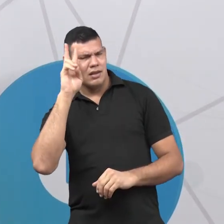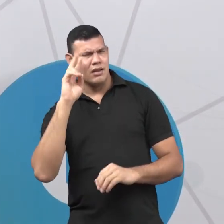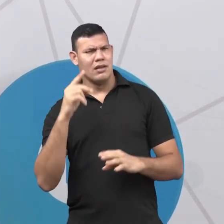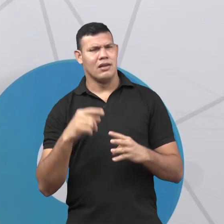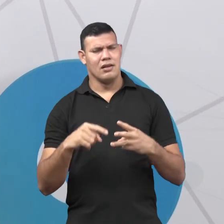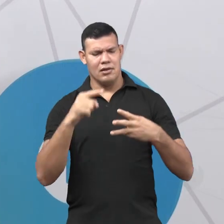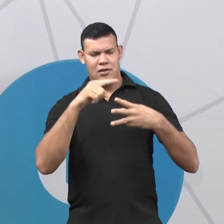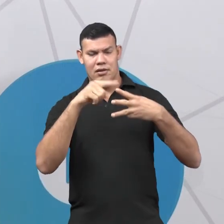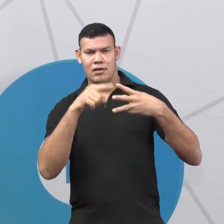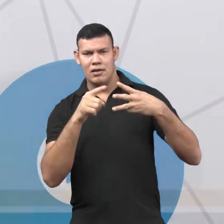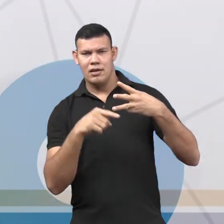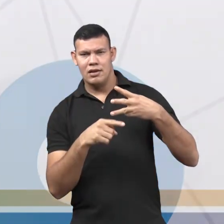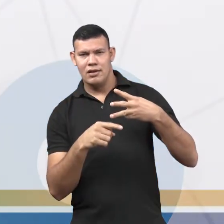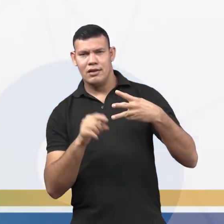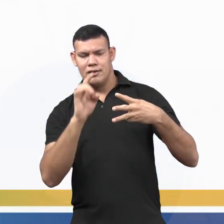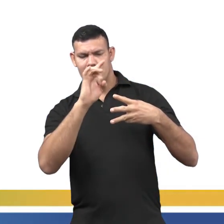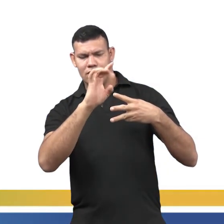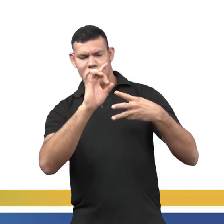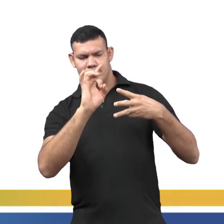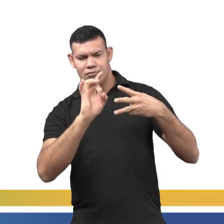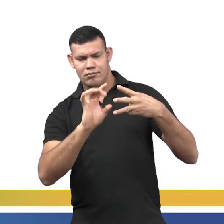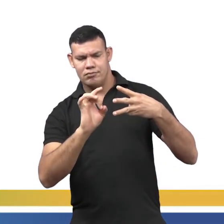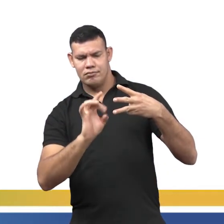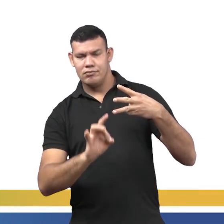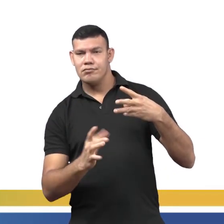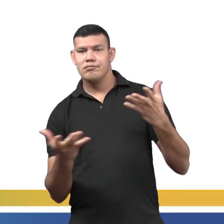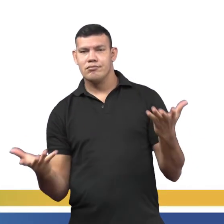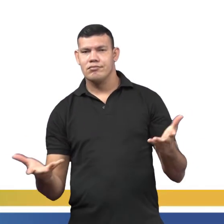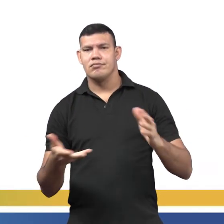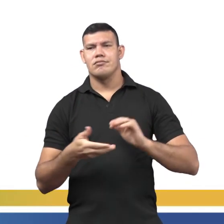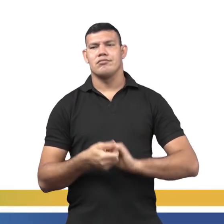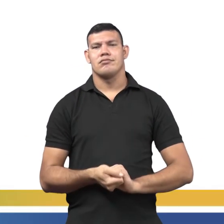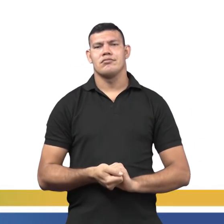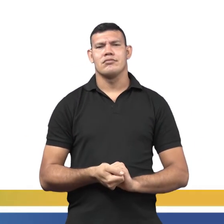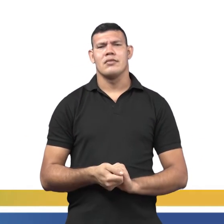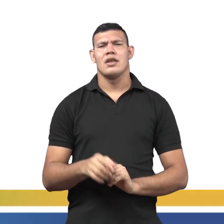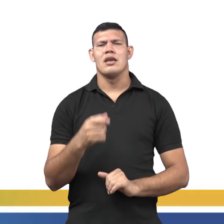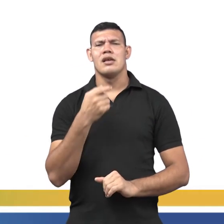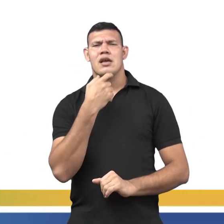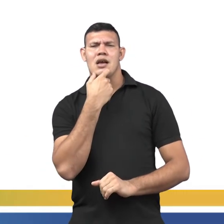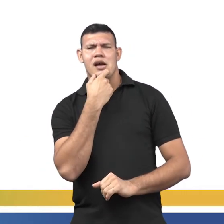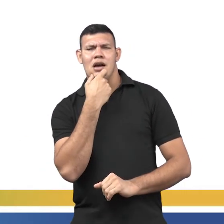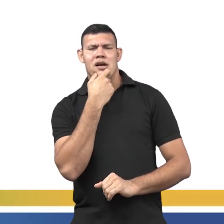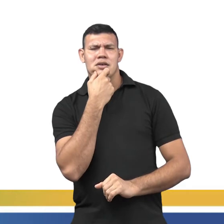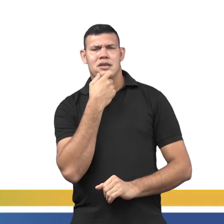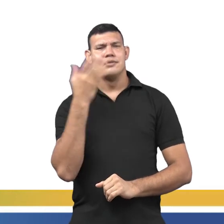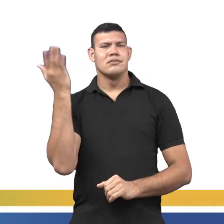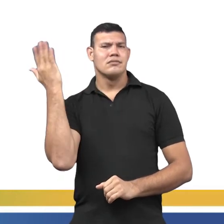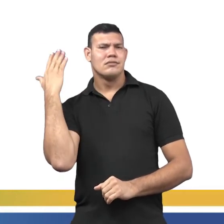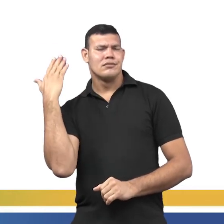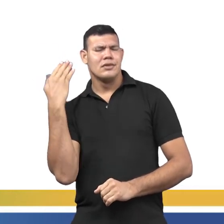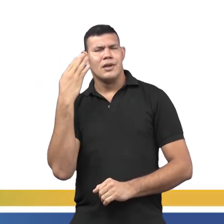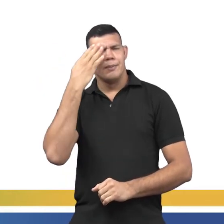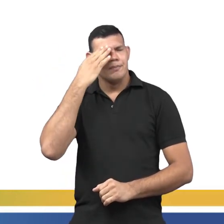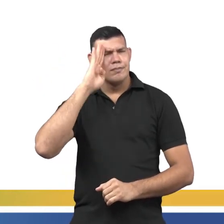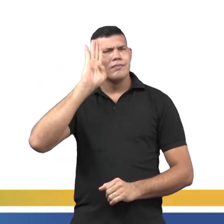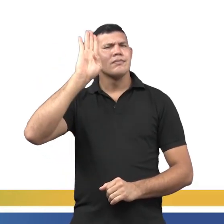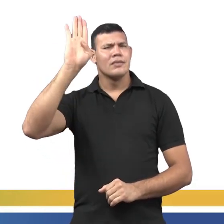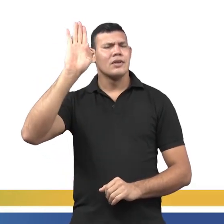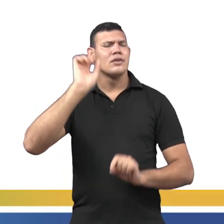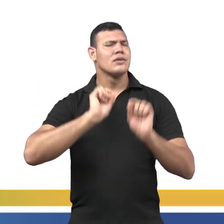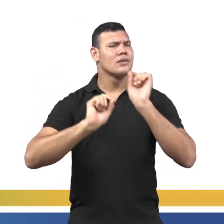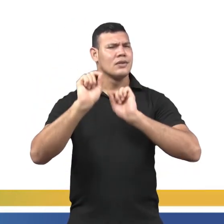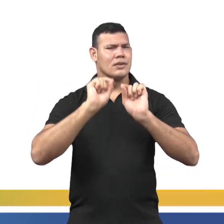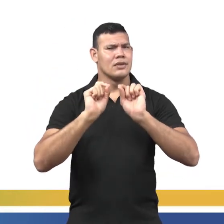fase? Então, vamos lá, relembrar juntos. No inglês antigo, né? O que foi que mais marcou o inglês antigo? O que mais